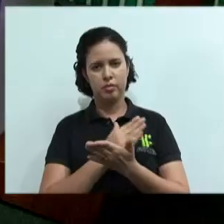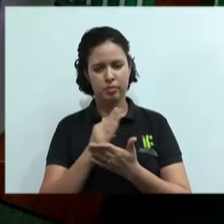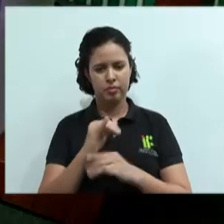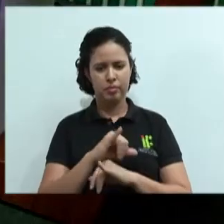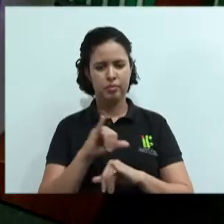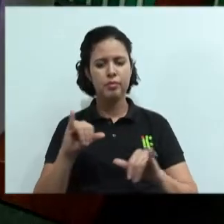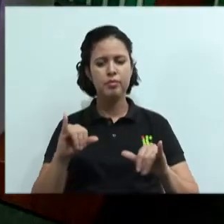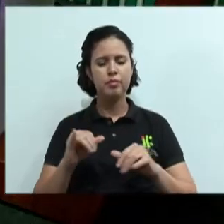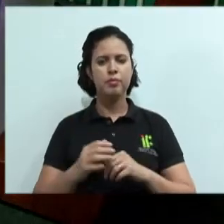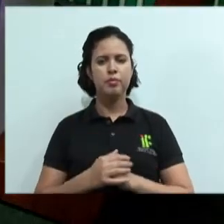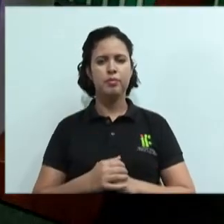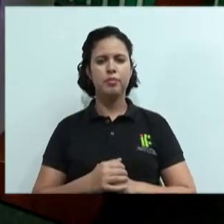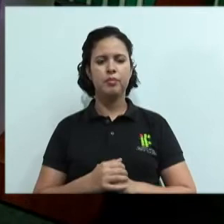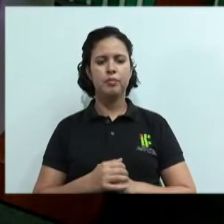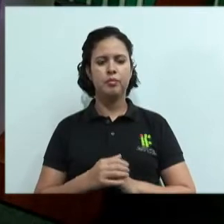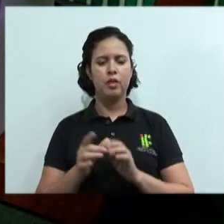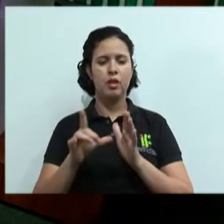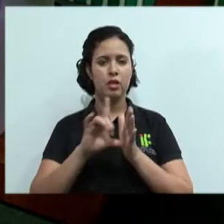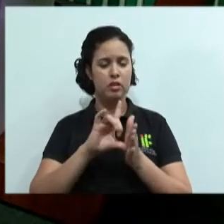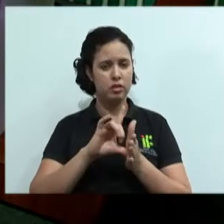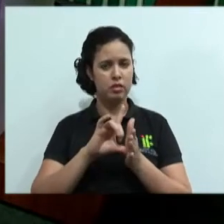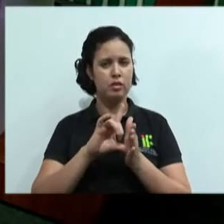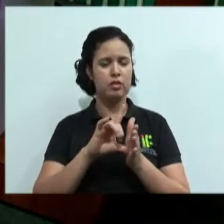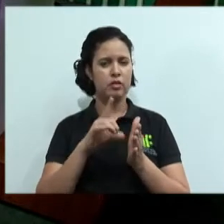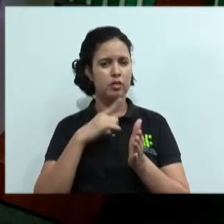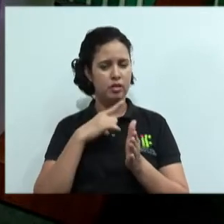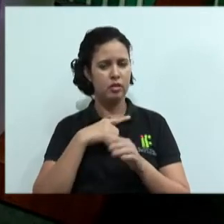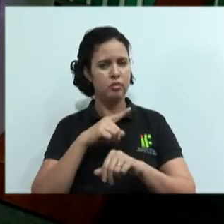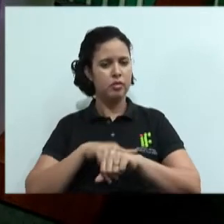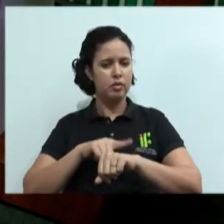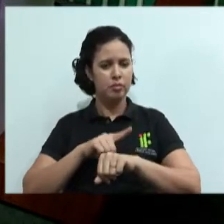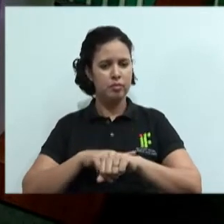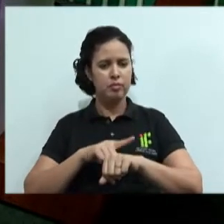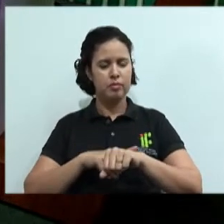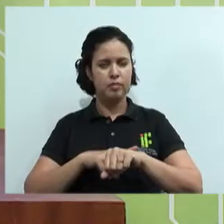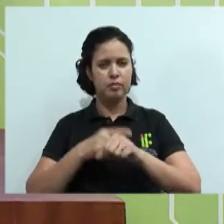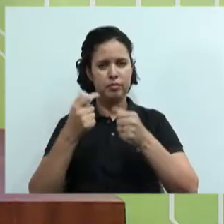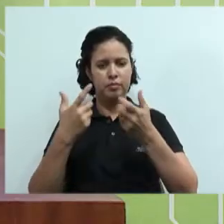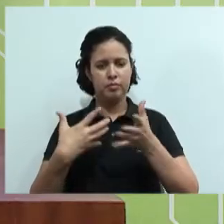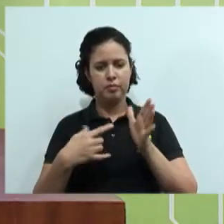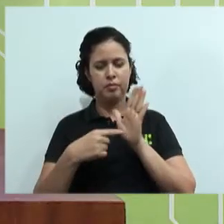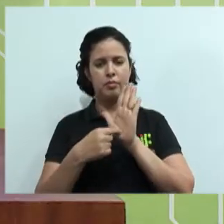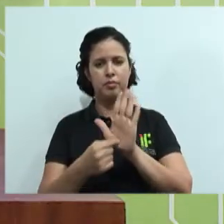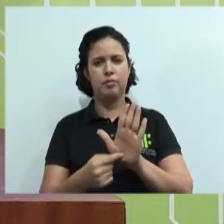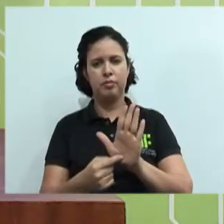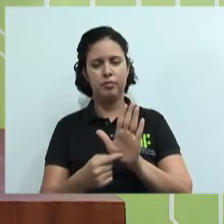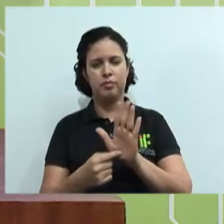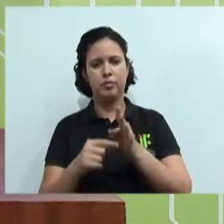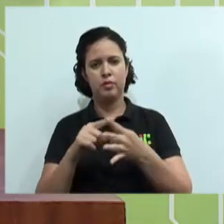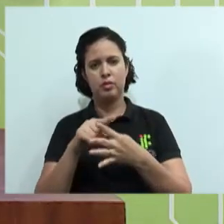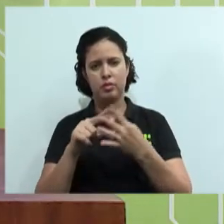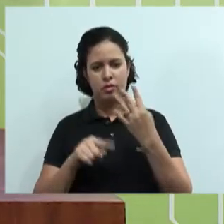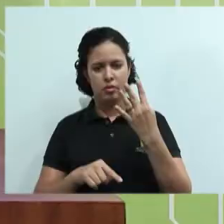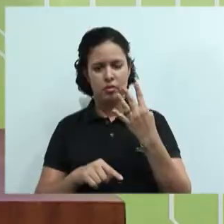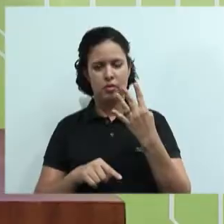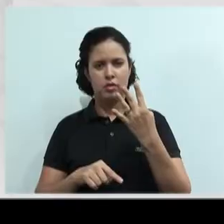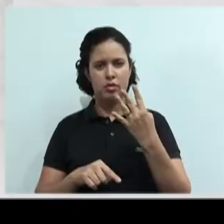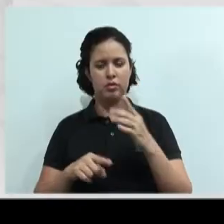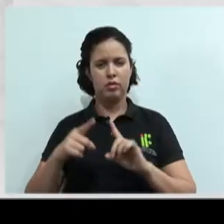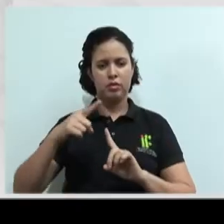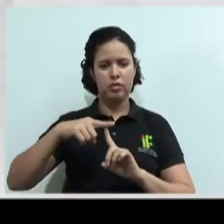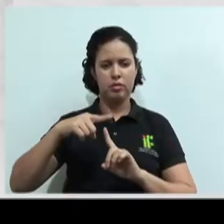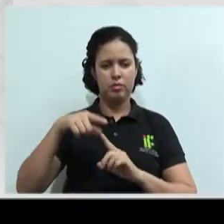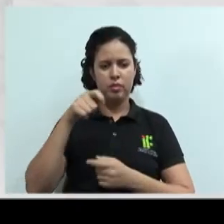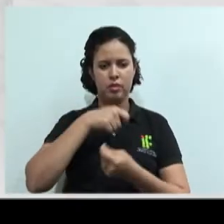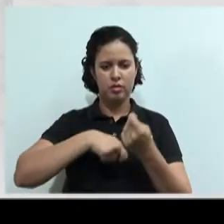professor? Isso mesmo. Antes da gente ir para as questões, nós temos um tempinho aí. Nós vamos trazer aqui para vocês quatro estilos de negociadores e